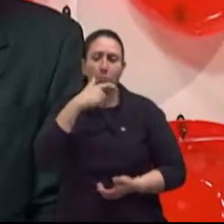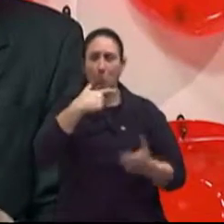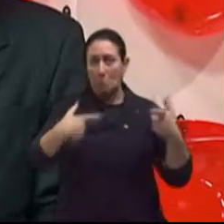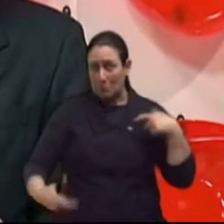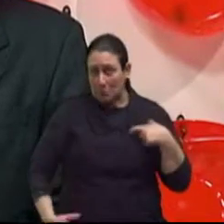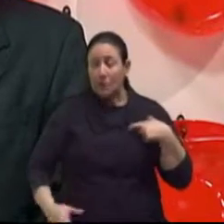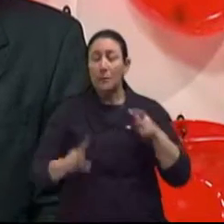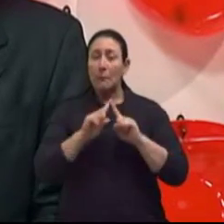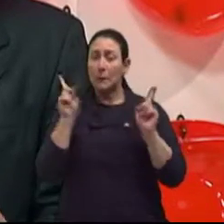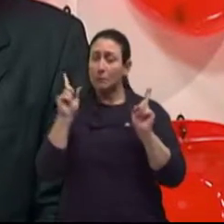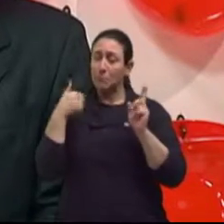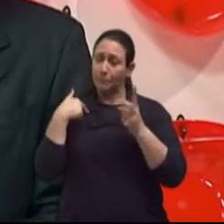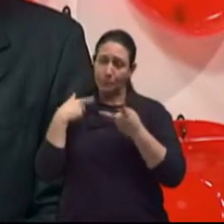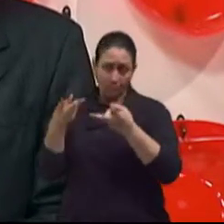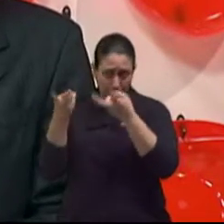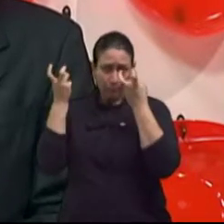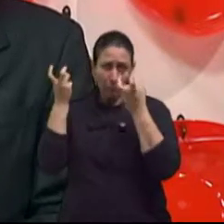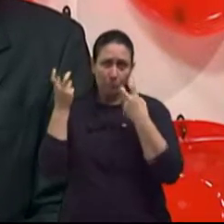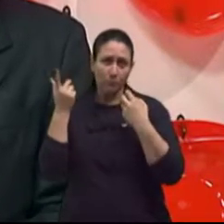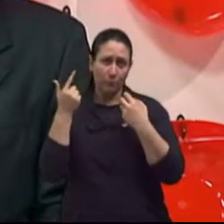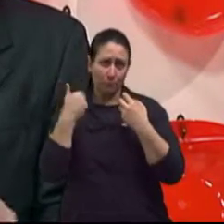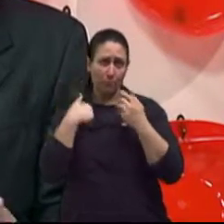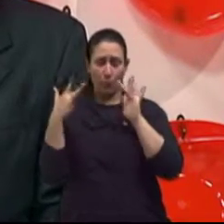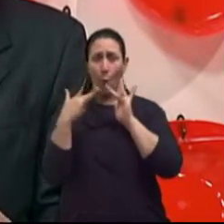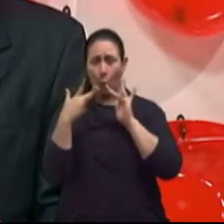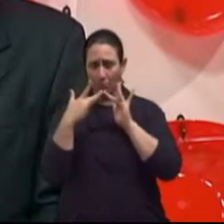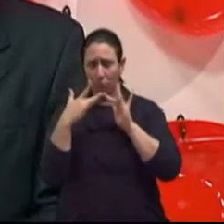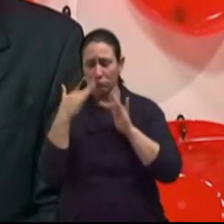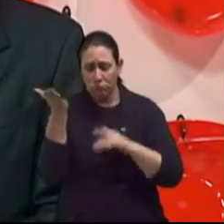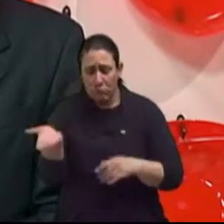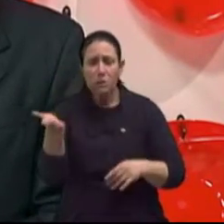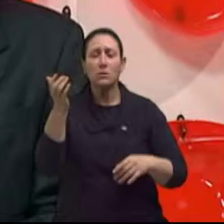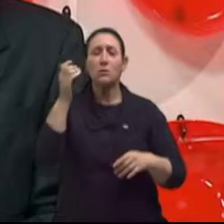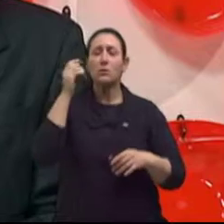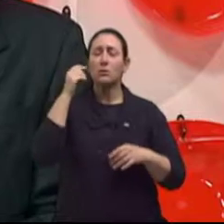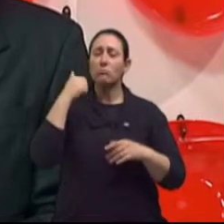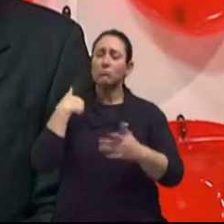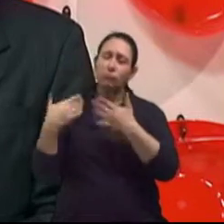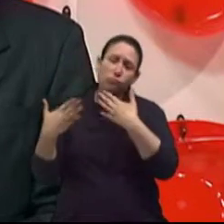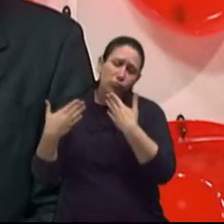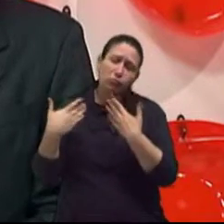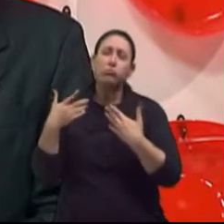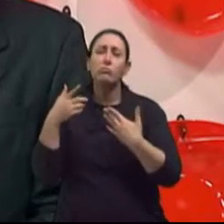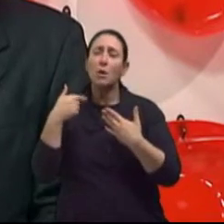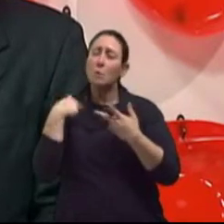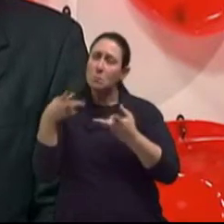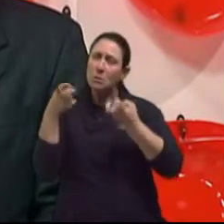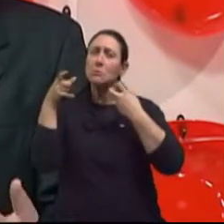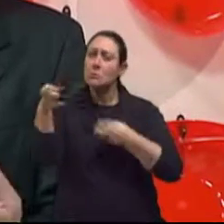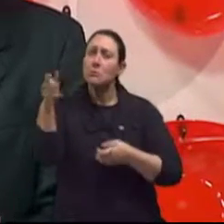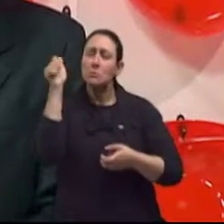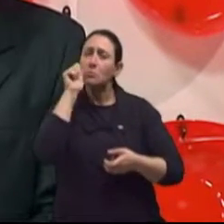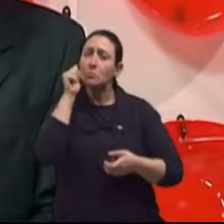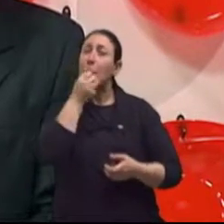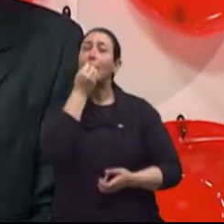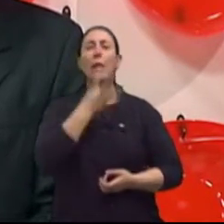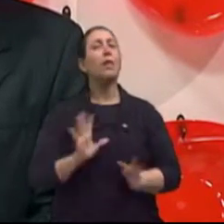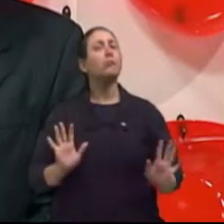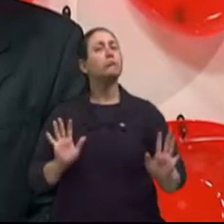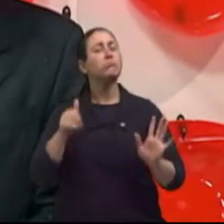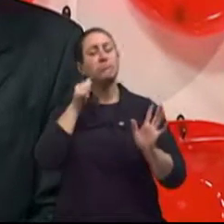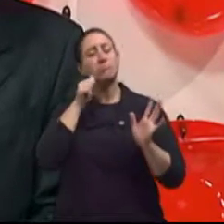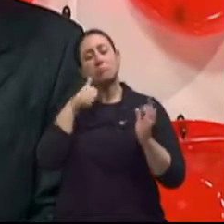parece, pelo que eu tive contato com ela, assim, eu acho que ela está muito bem consigo